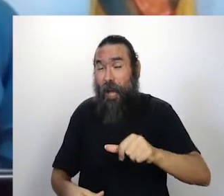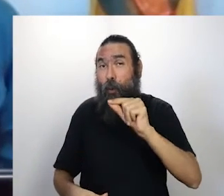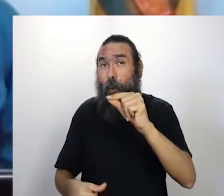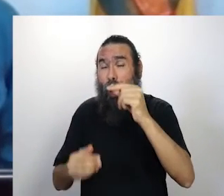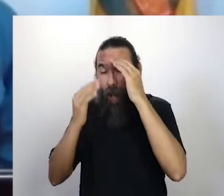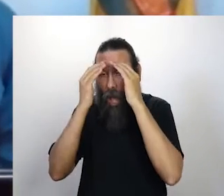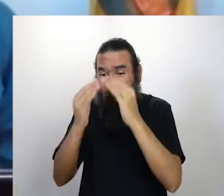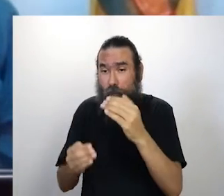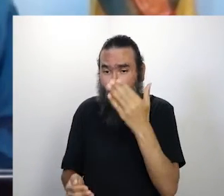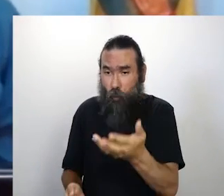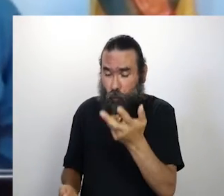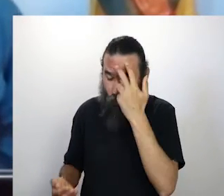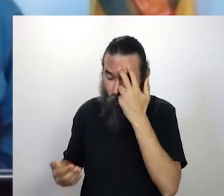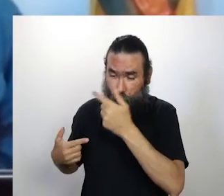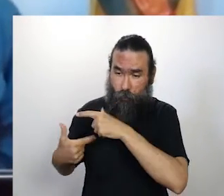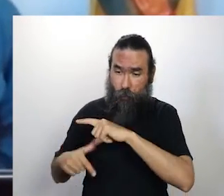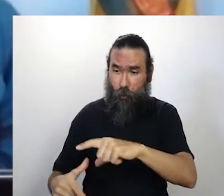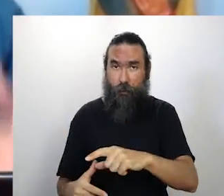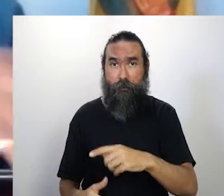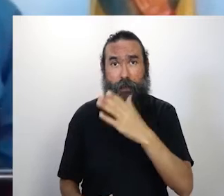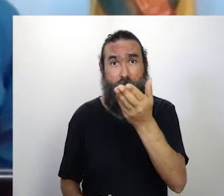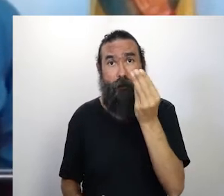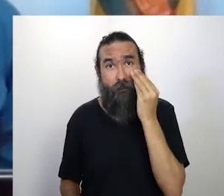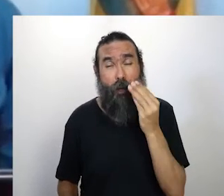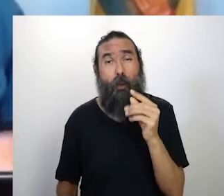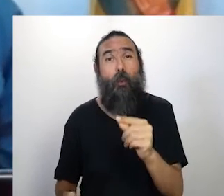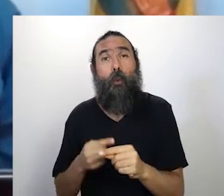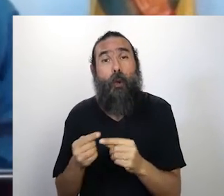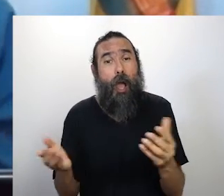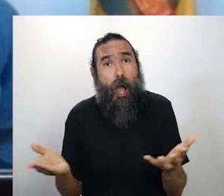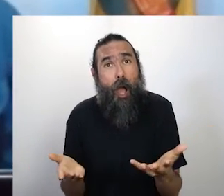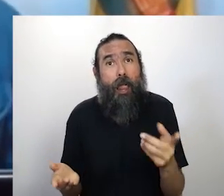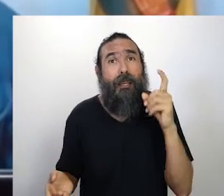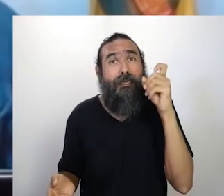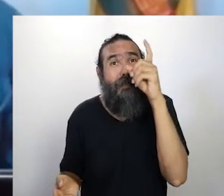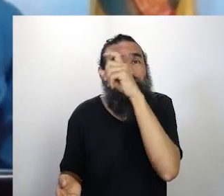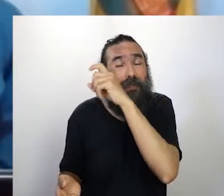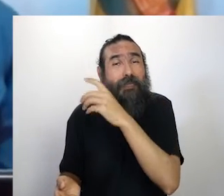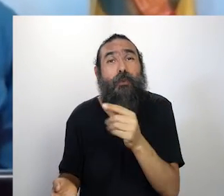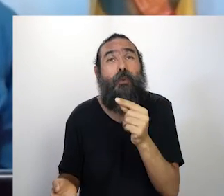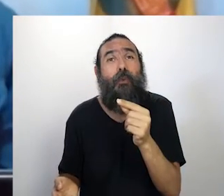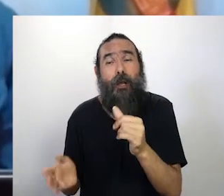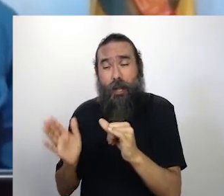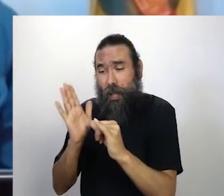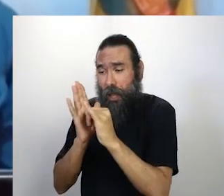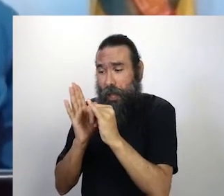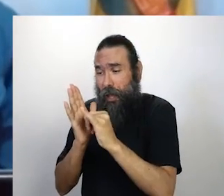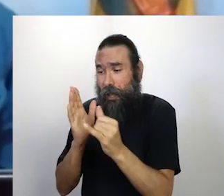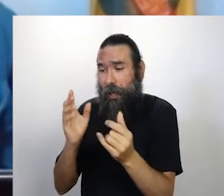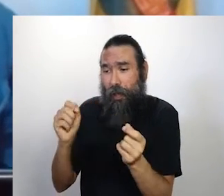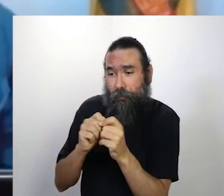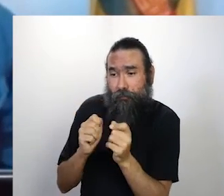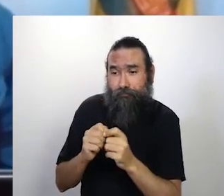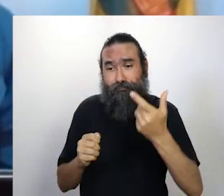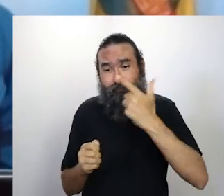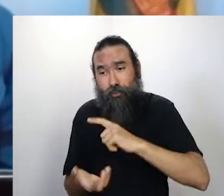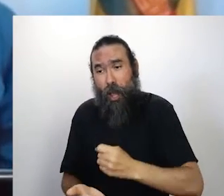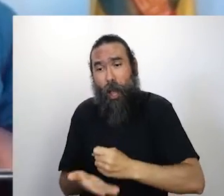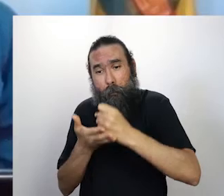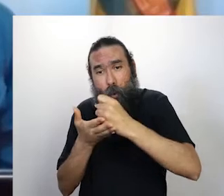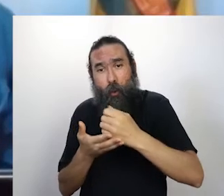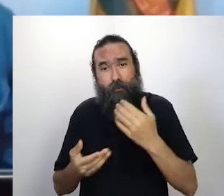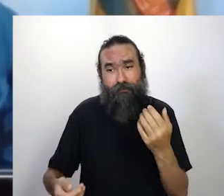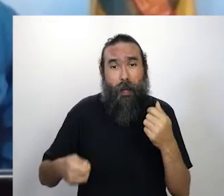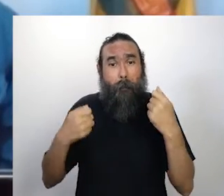a dificuldade que é agora o pessoal pensar em ferramentas para poder ajudar, contribuir e garantir que os artistas